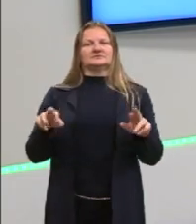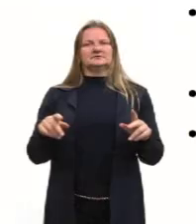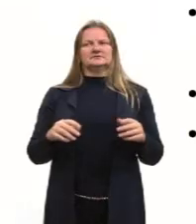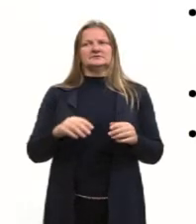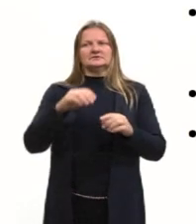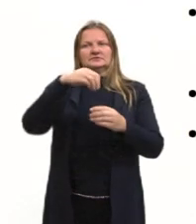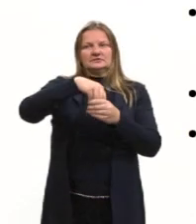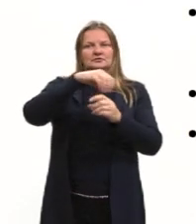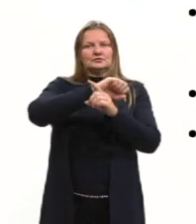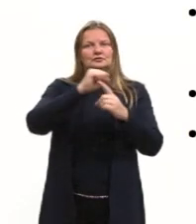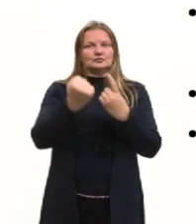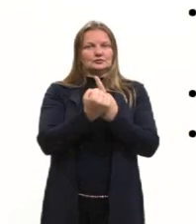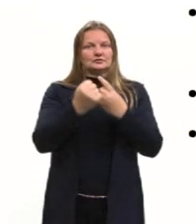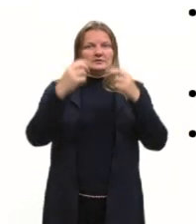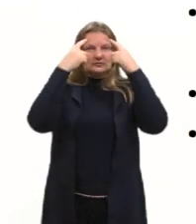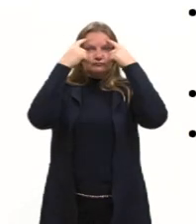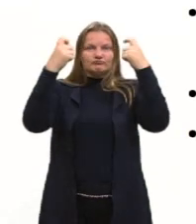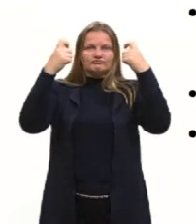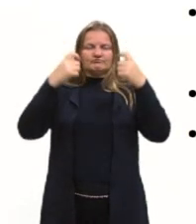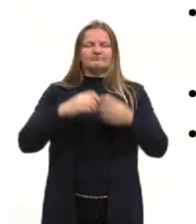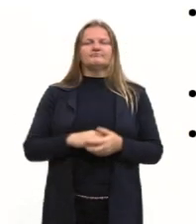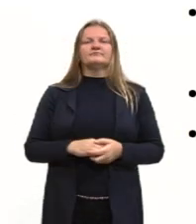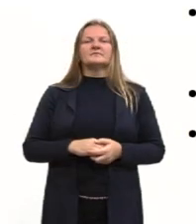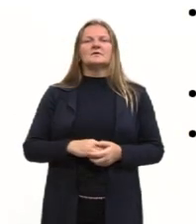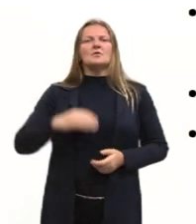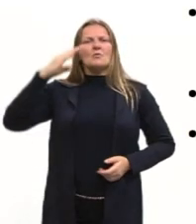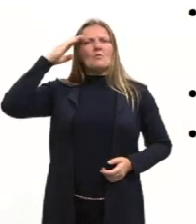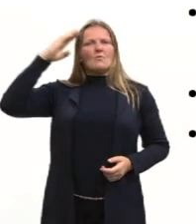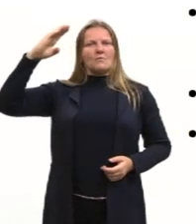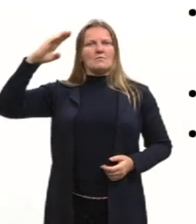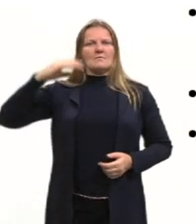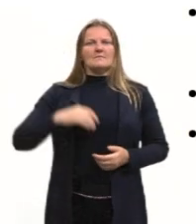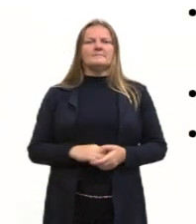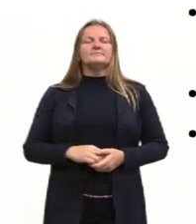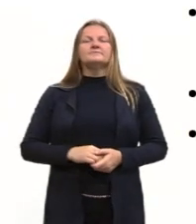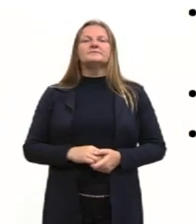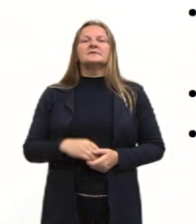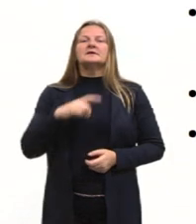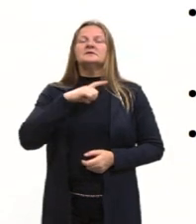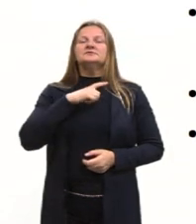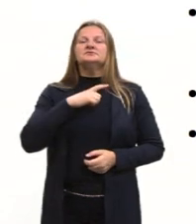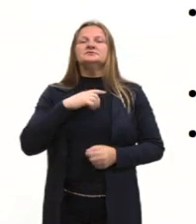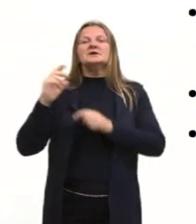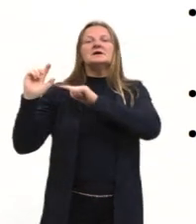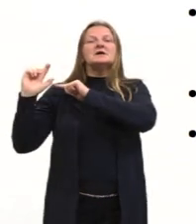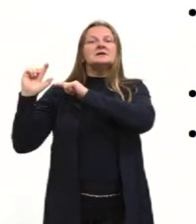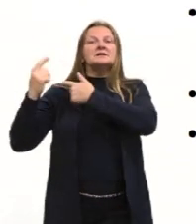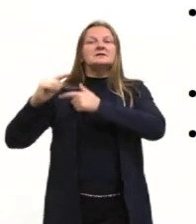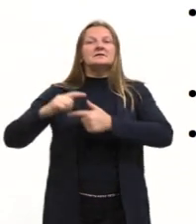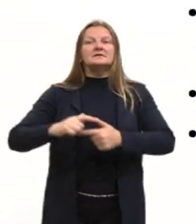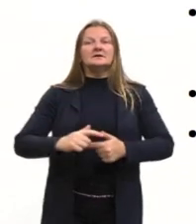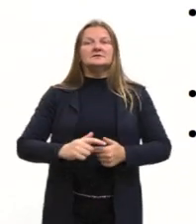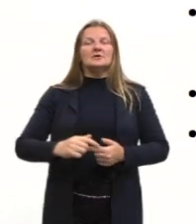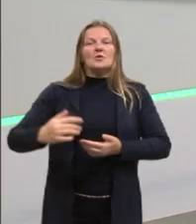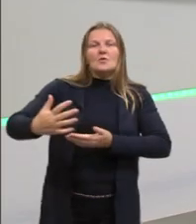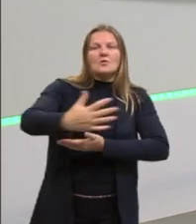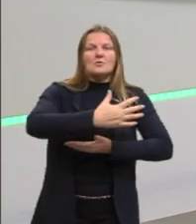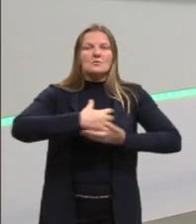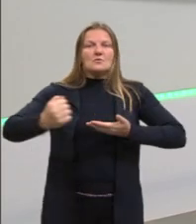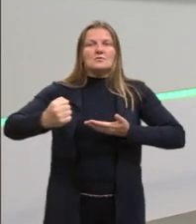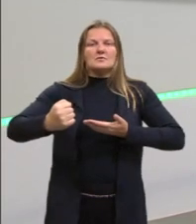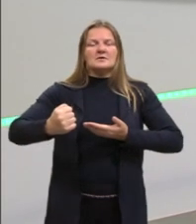violências aí. O Exército Brasileiro, a gente precisa lembrar que ele tinha uma tradição golpista.